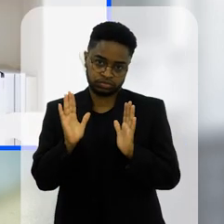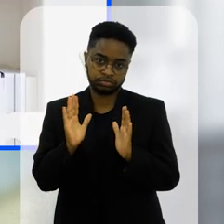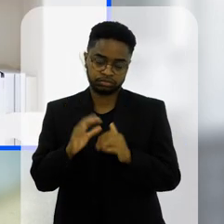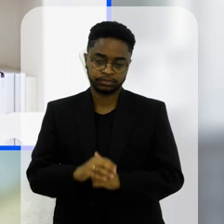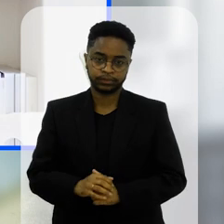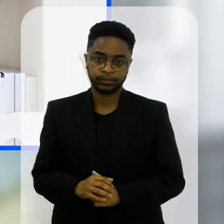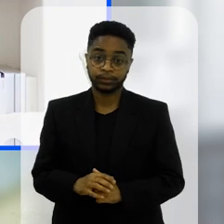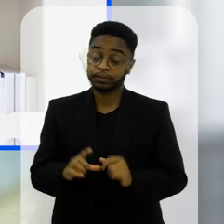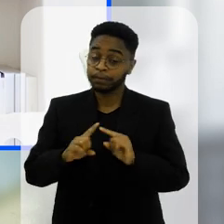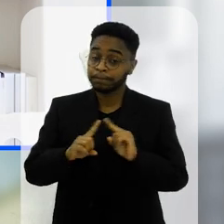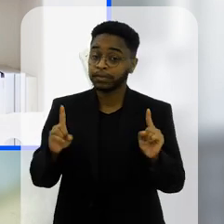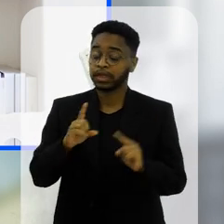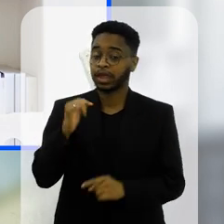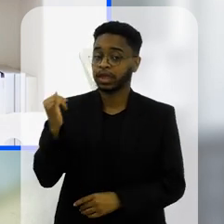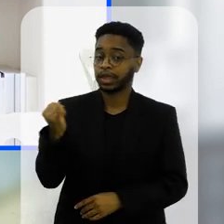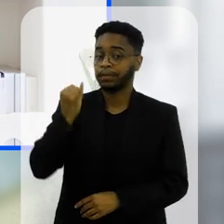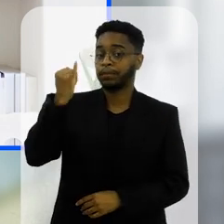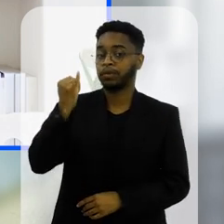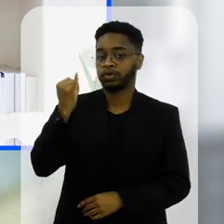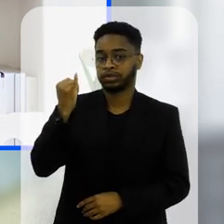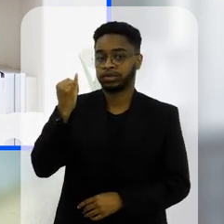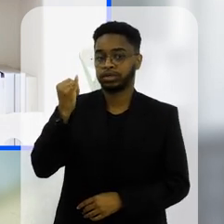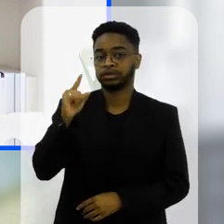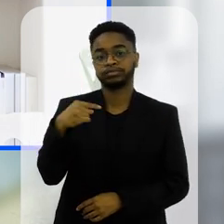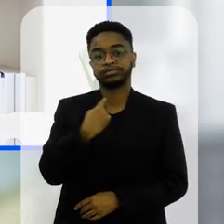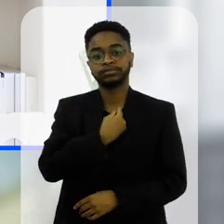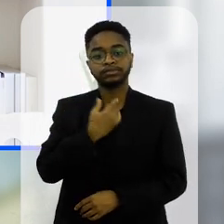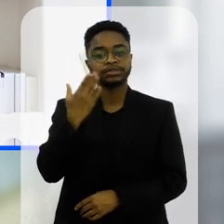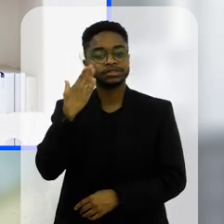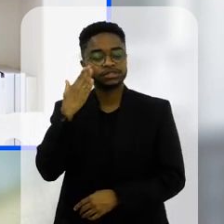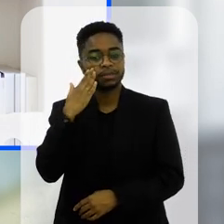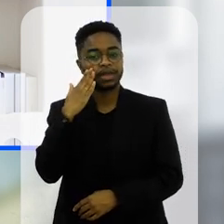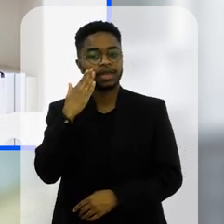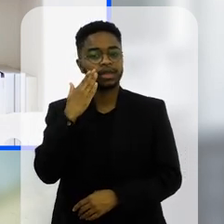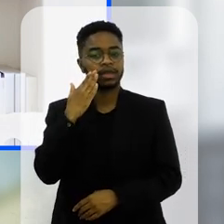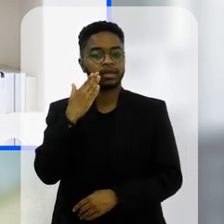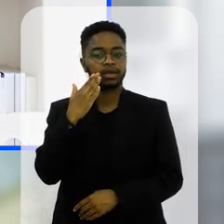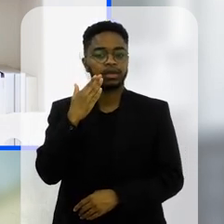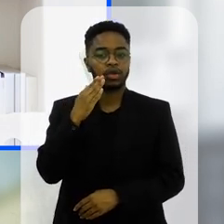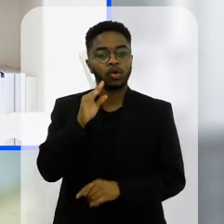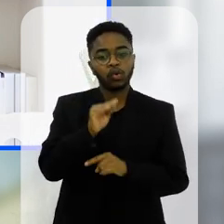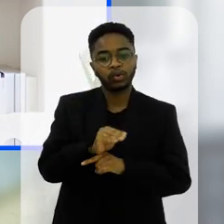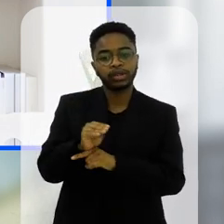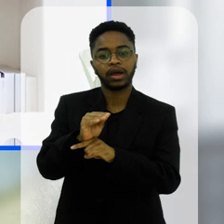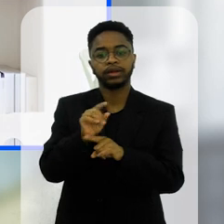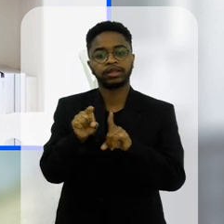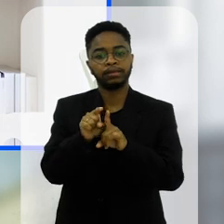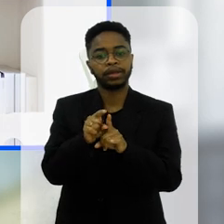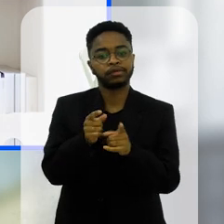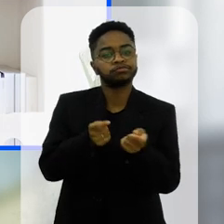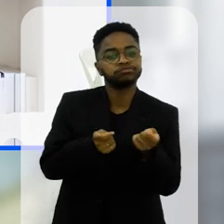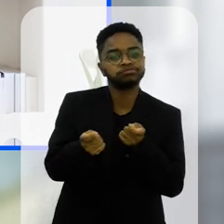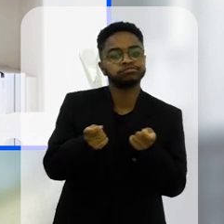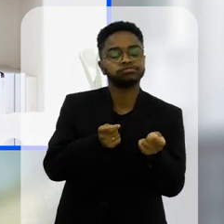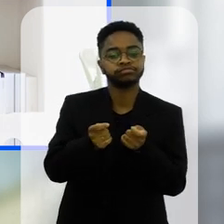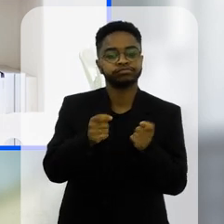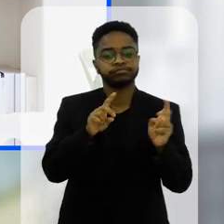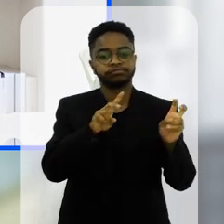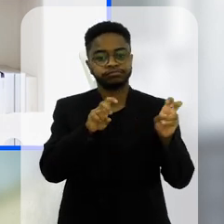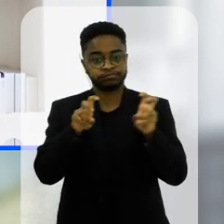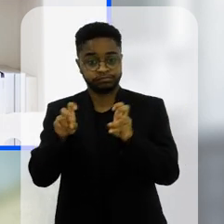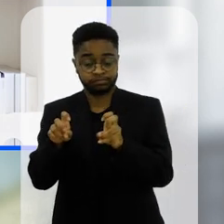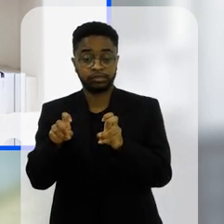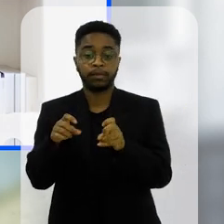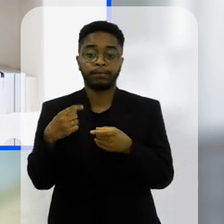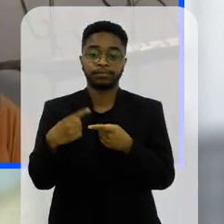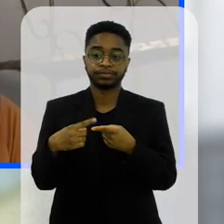mas é importante saber ter esse cuidado aí mediar essas questões nessa linha